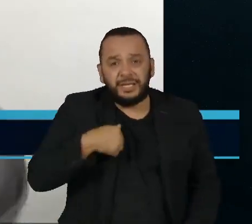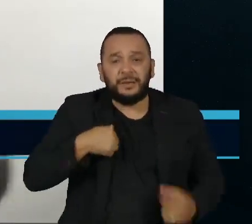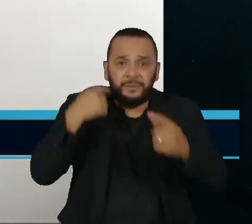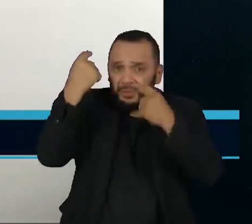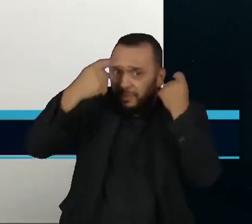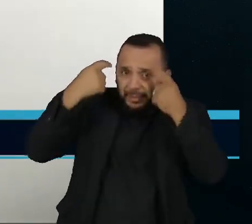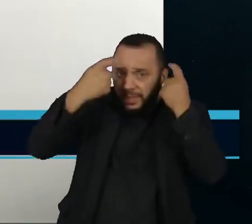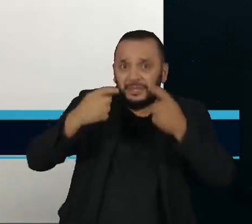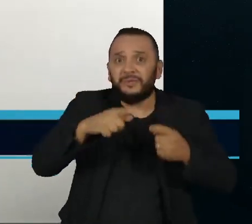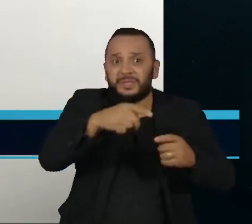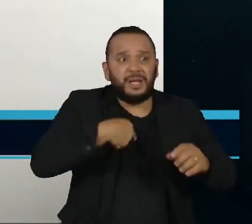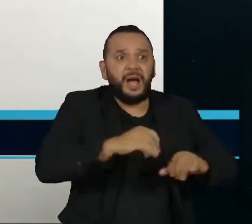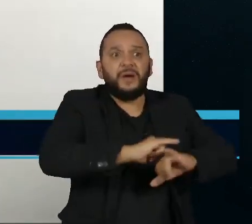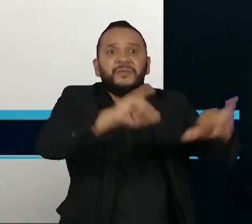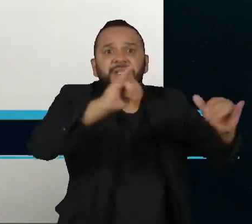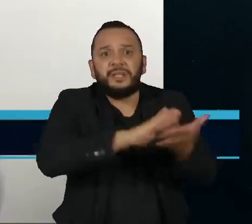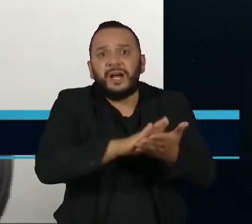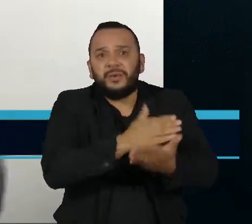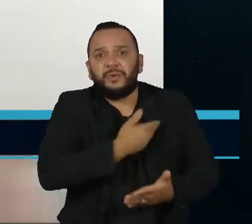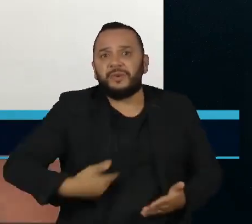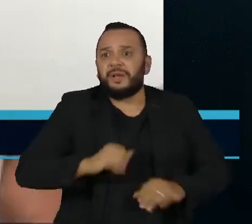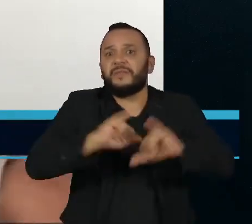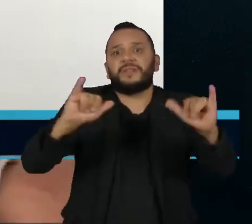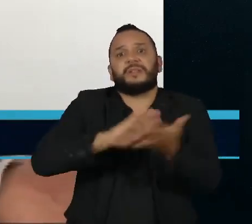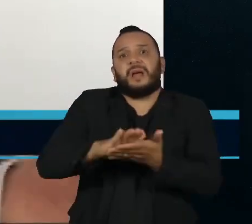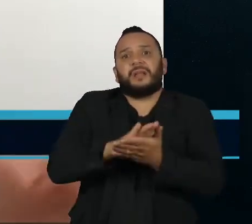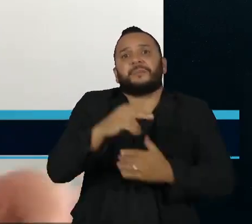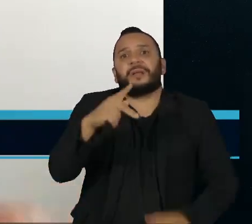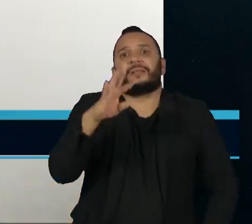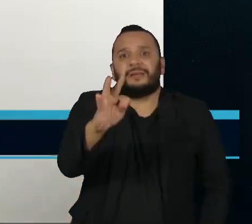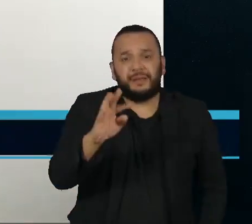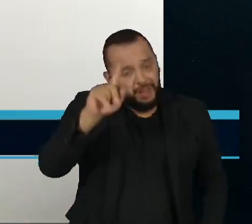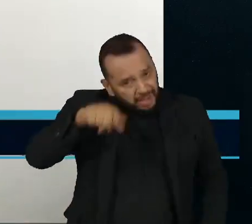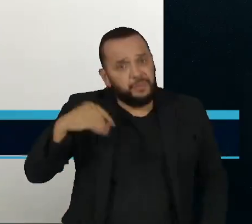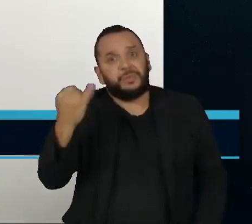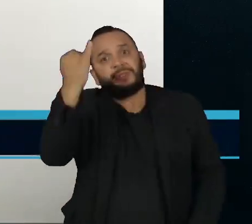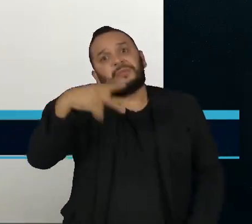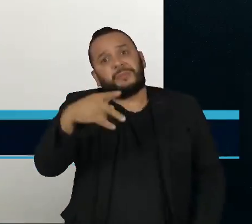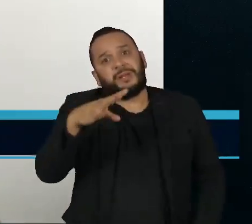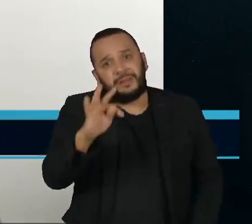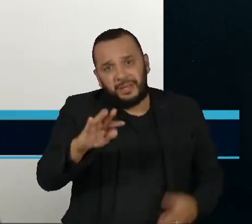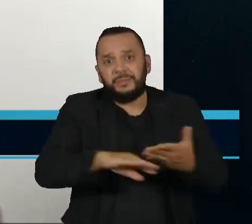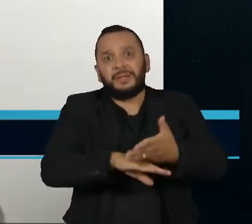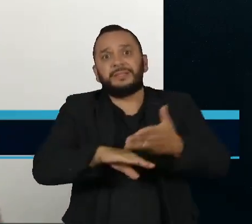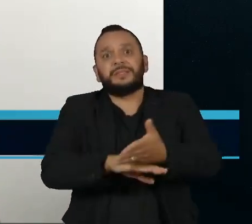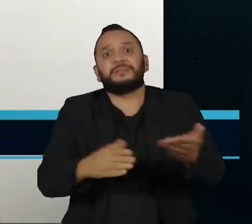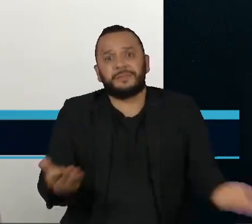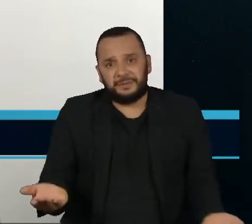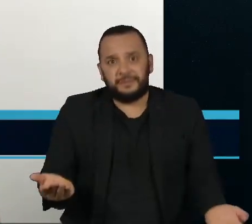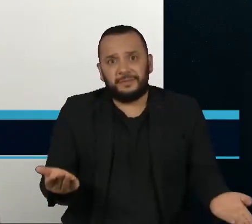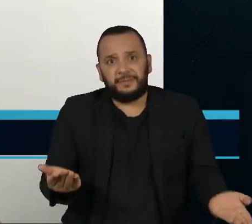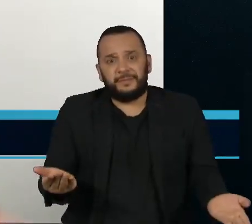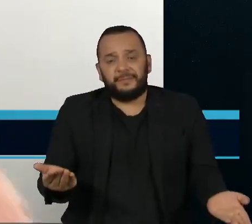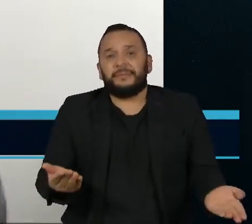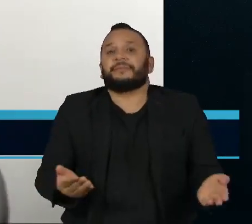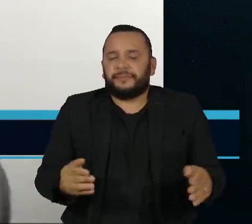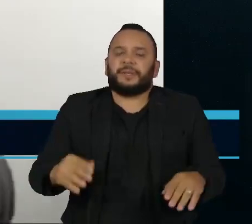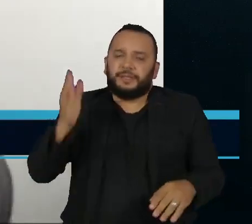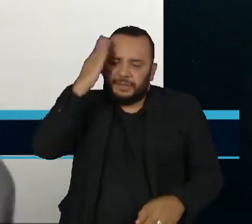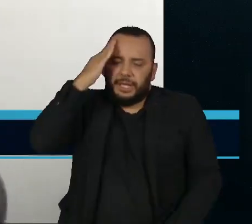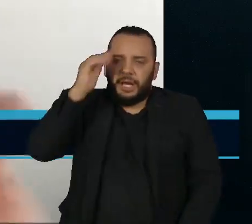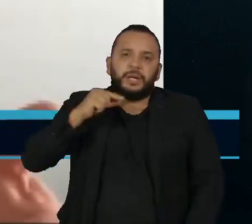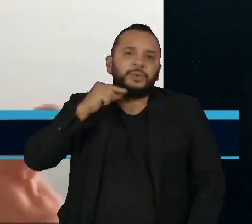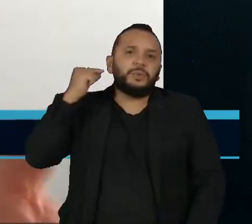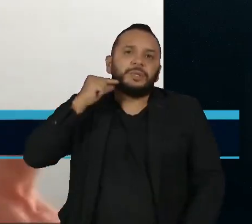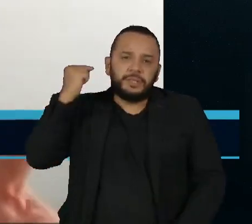e desinforma o PT. É muito importante que o PT participe. E, com relação ao Arto Lira, eu,